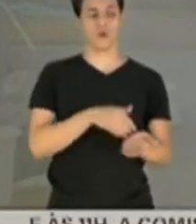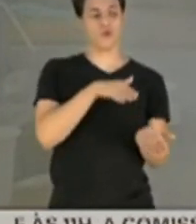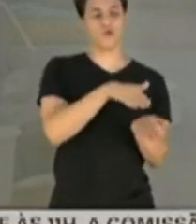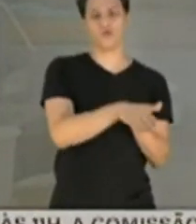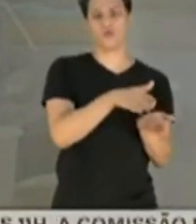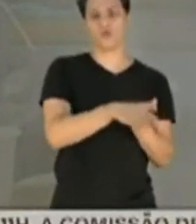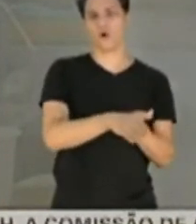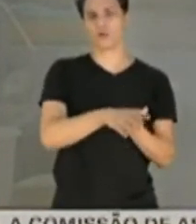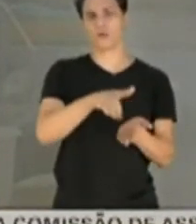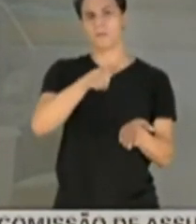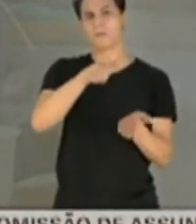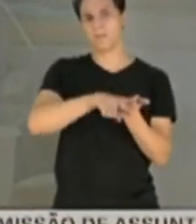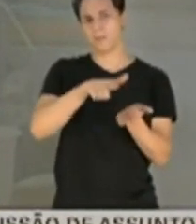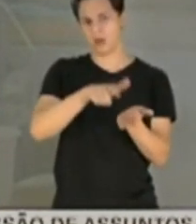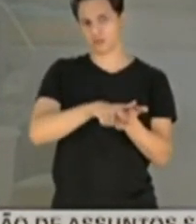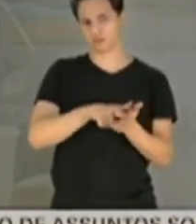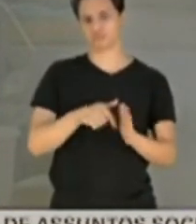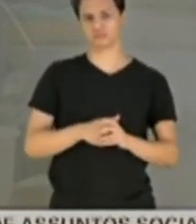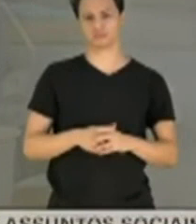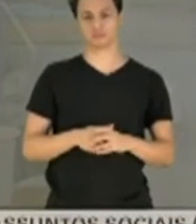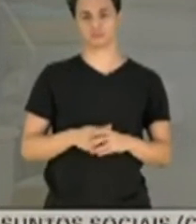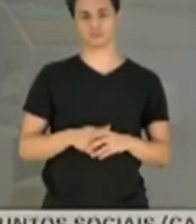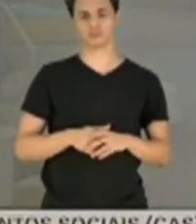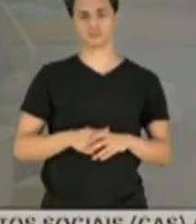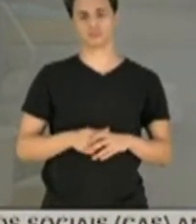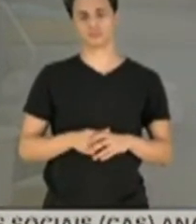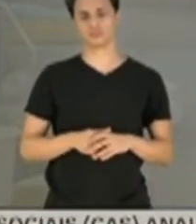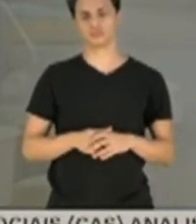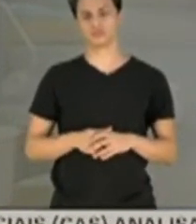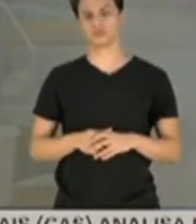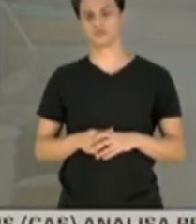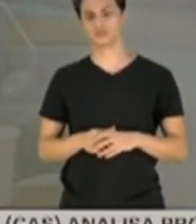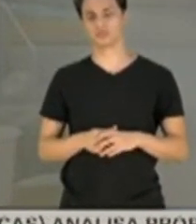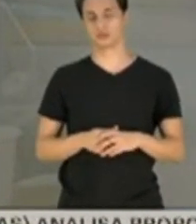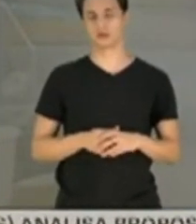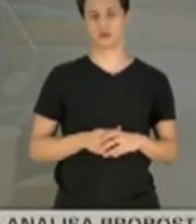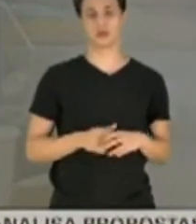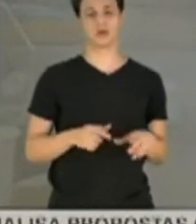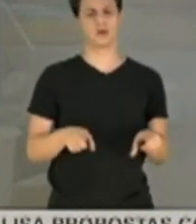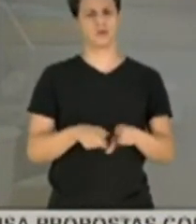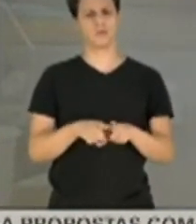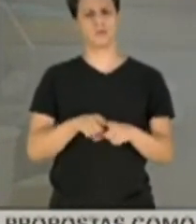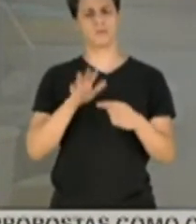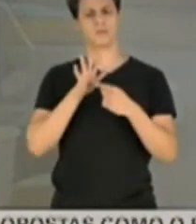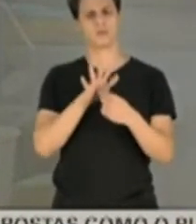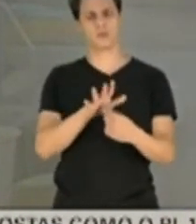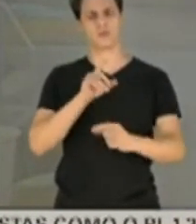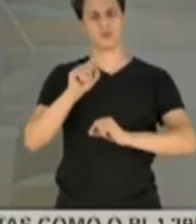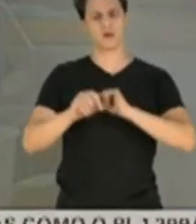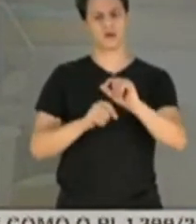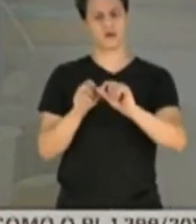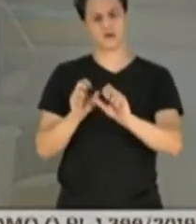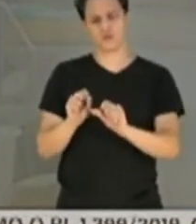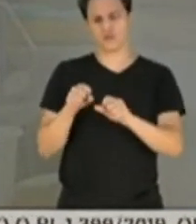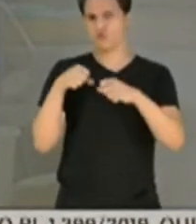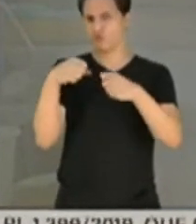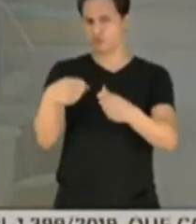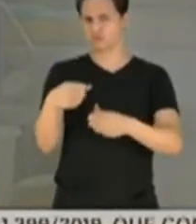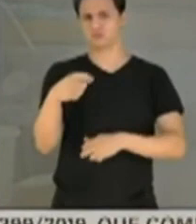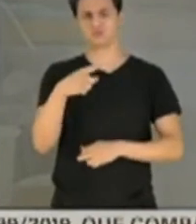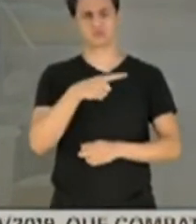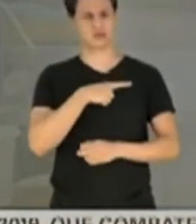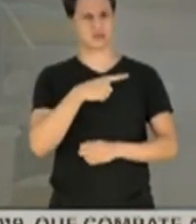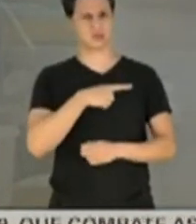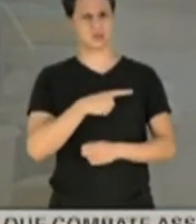O que me chama a atenção, e eu concluo aqui, presidente, é o esforço que está havendo de pessoas e altas